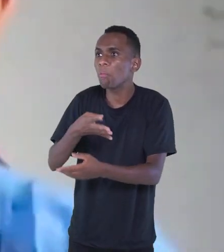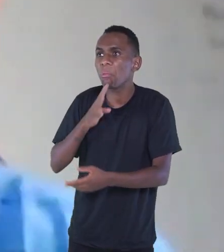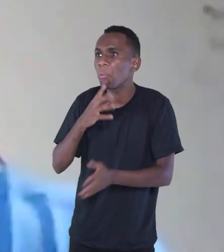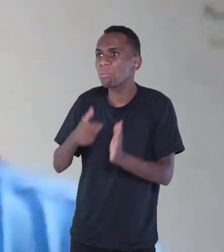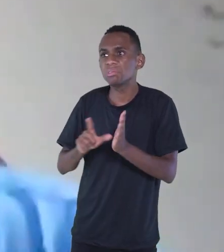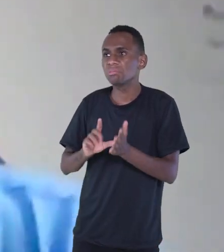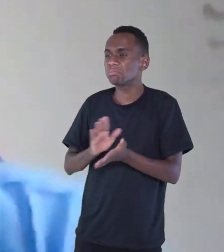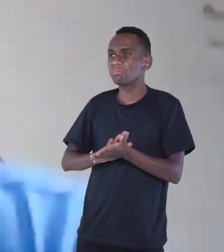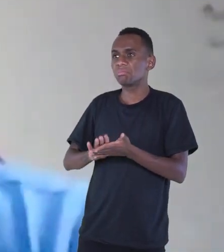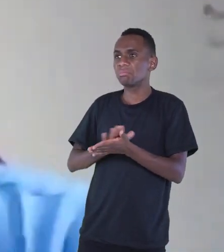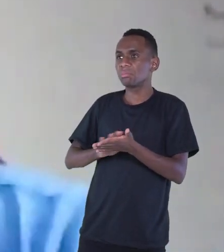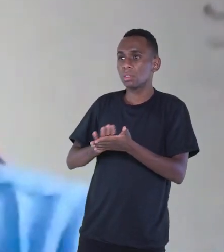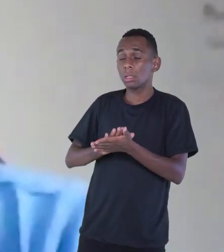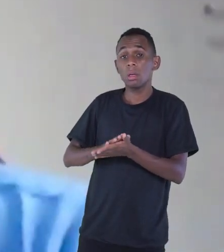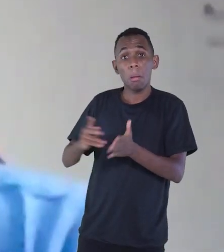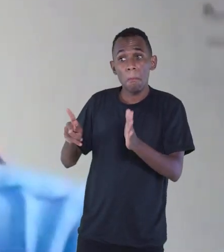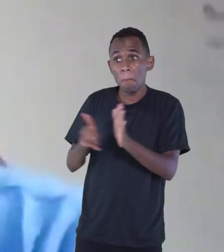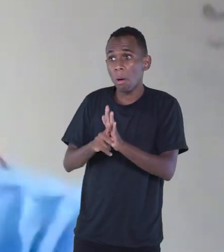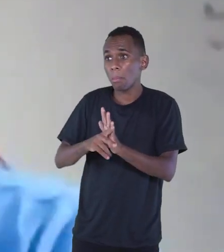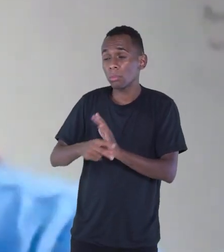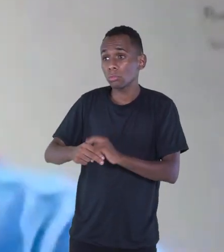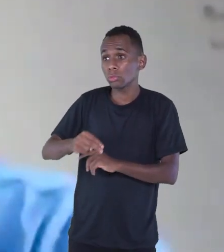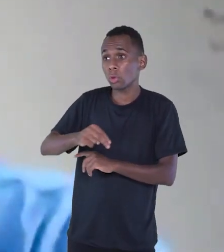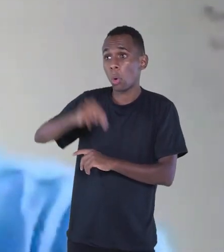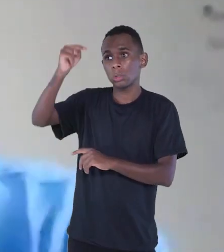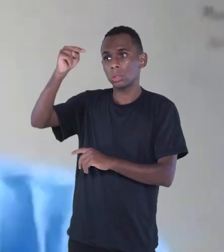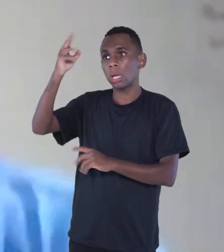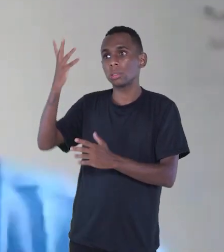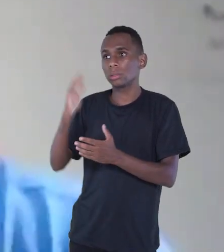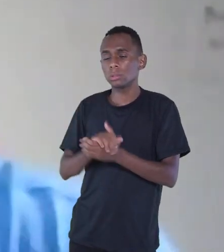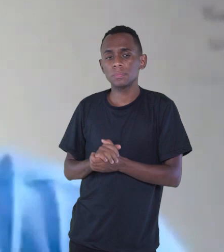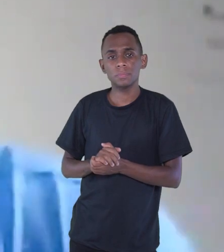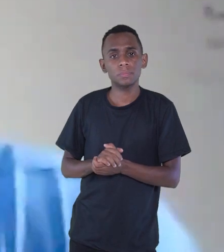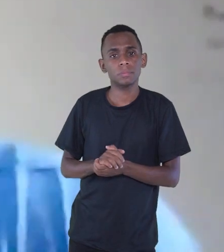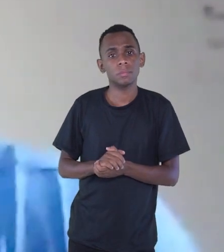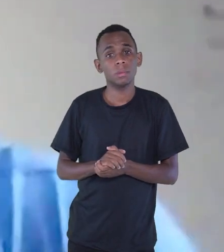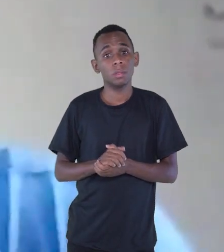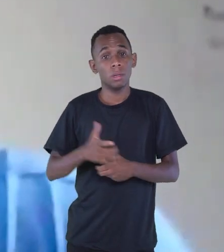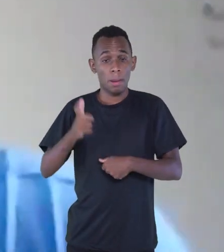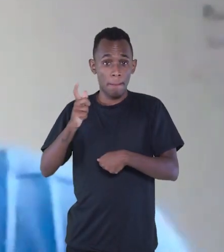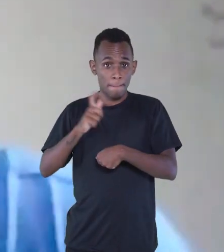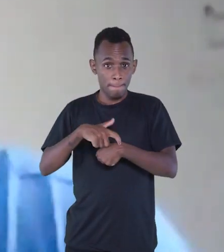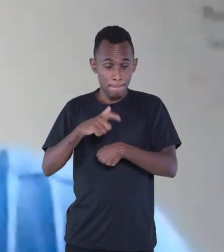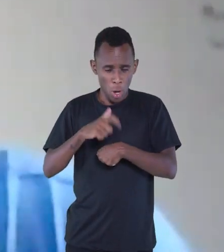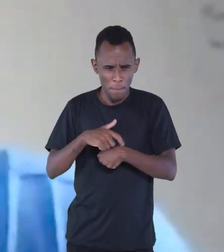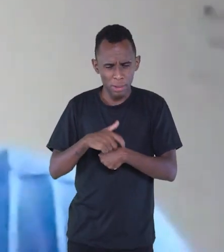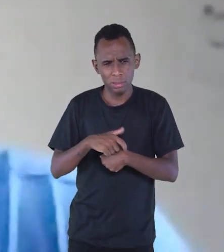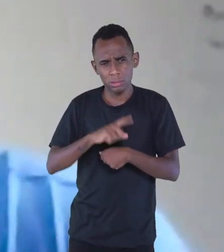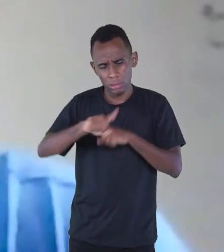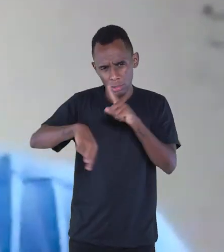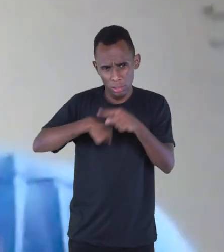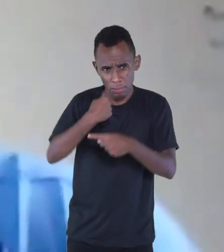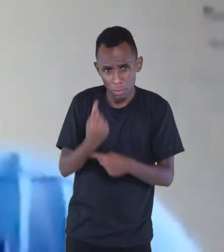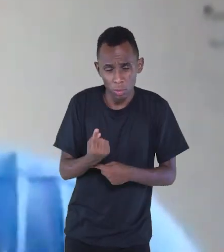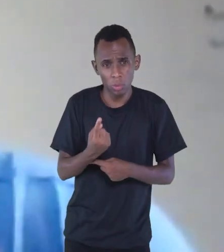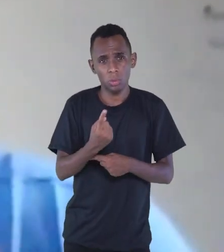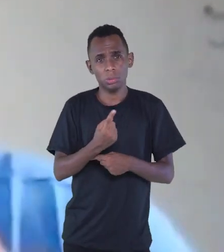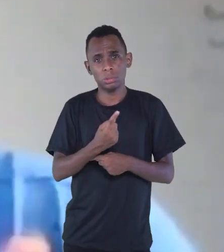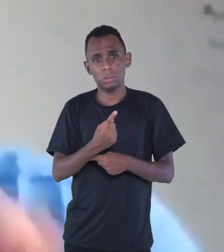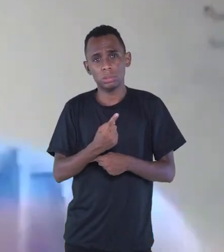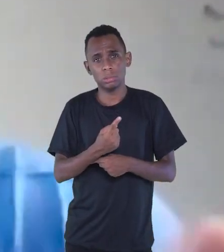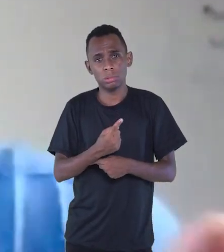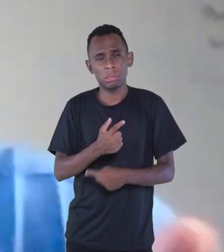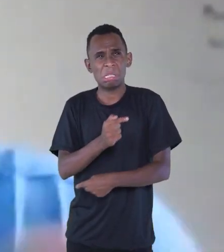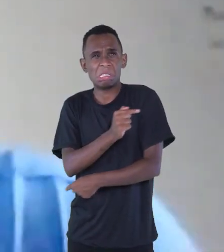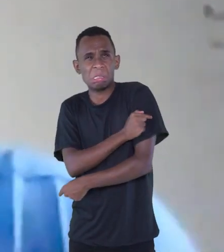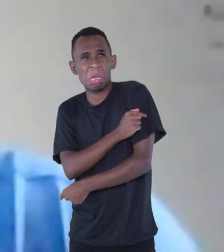Não sabia também que era a cultura nordestina, eu vim saber depois. quando eu estava na escola já ali pela sétima,